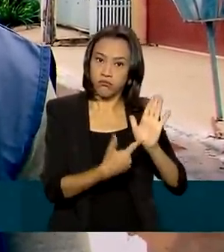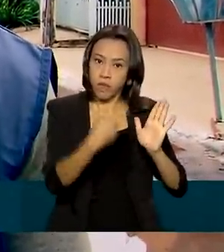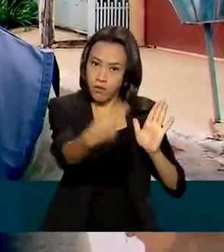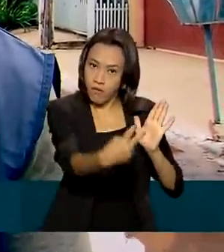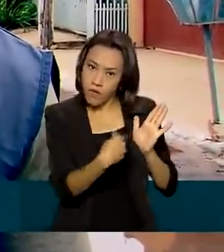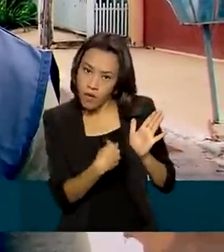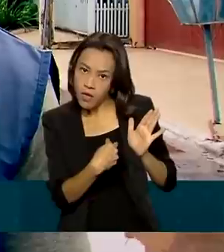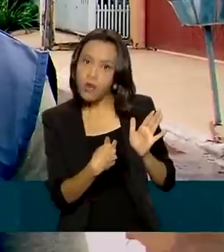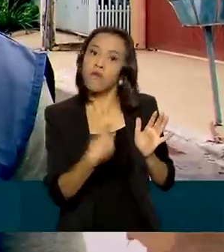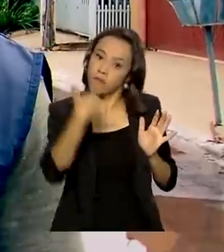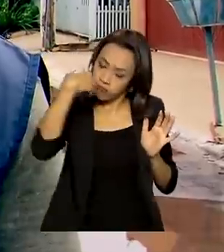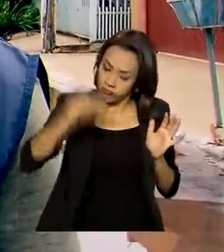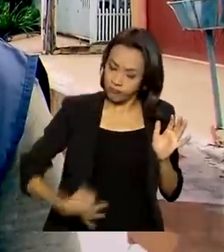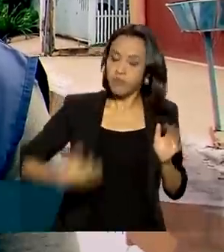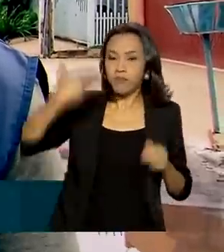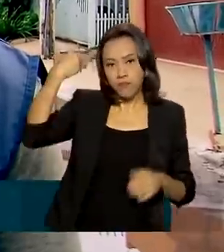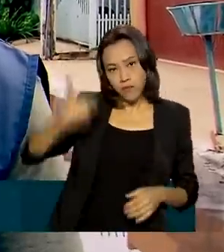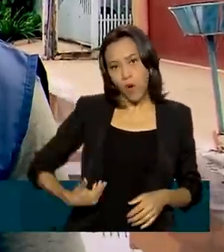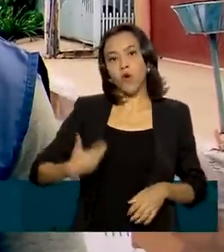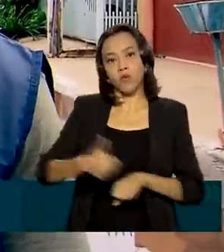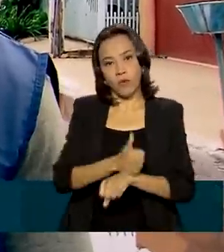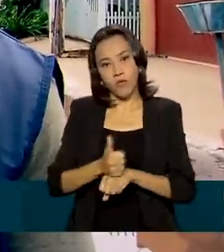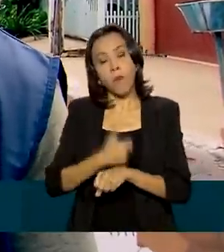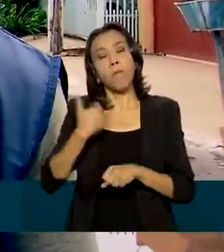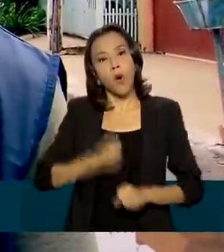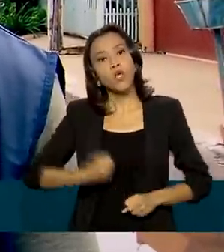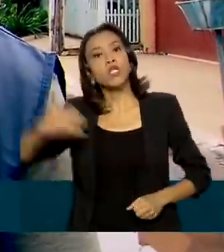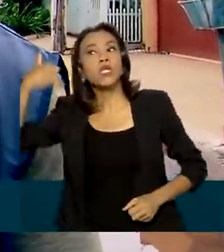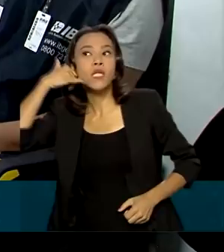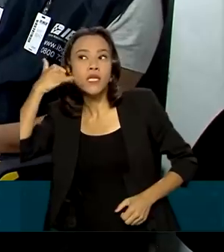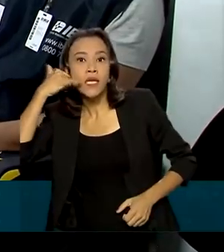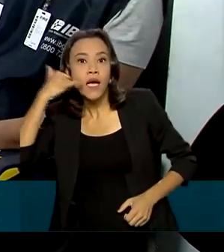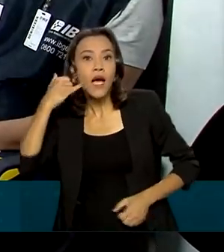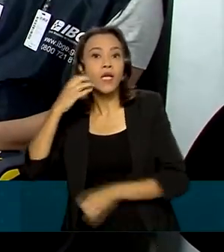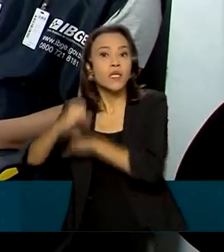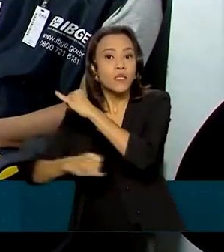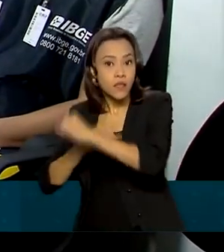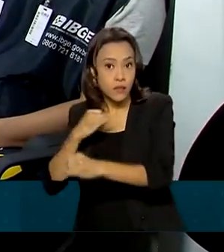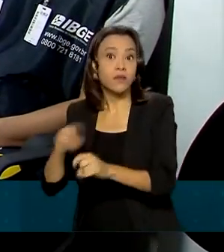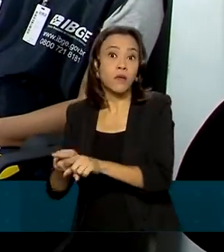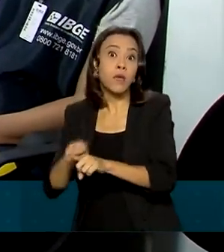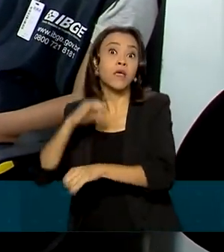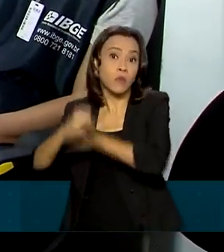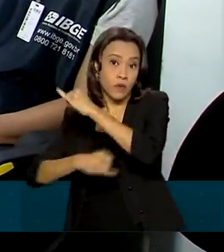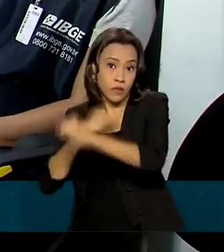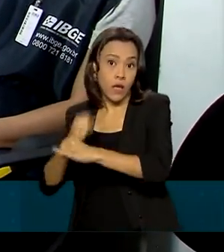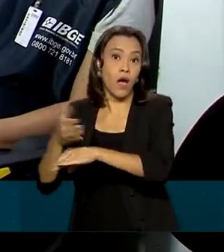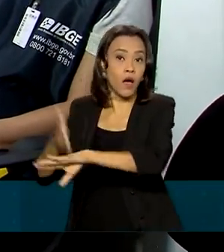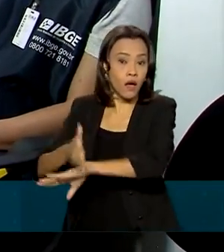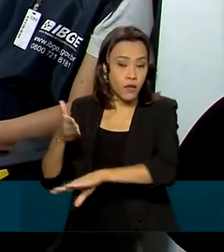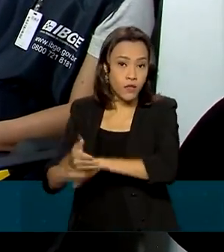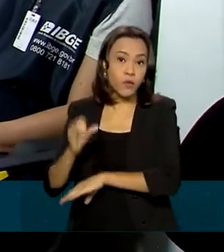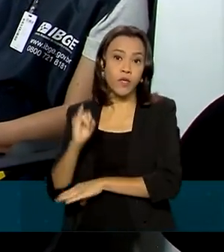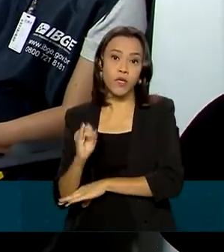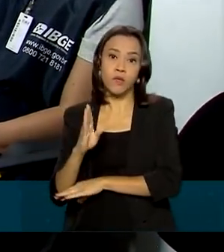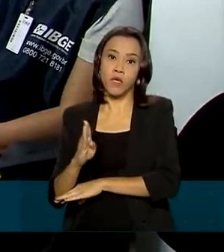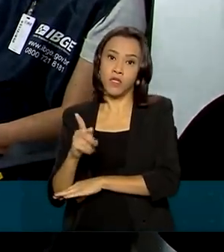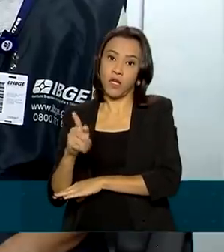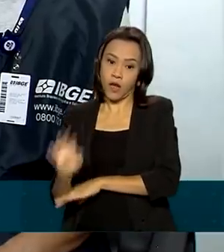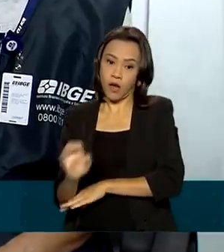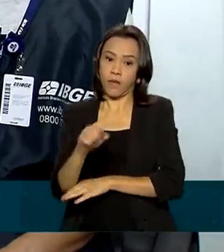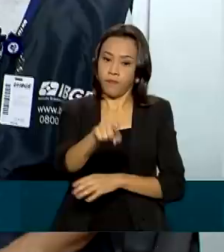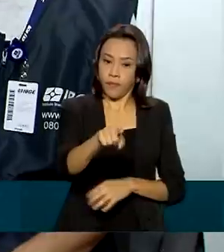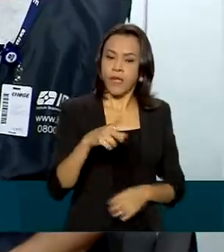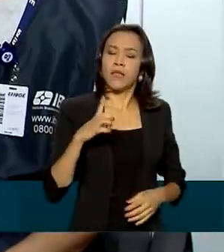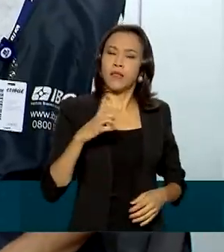morador tem como confirmar a nossa identificação, que é o 0800 ou o site do IBGE. Os testes simulam todas as etapas do Censo,